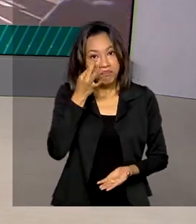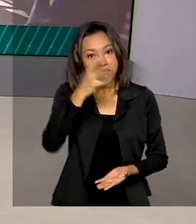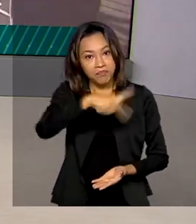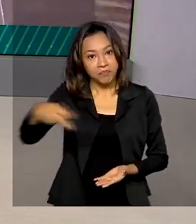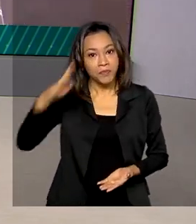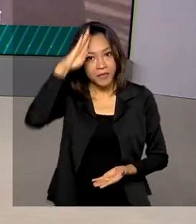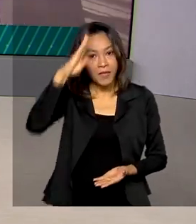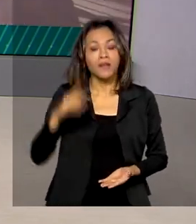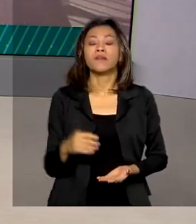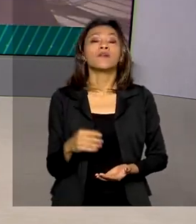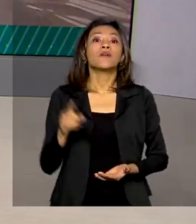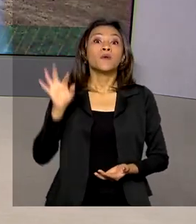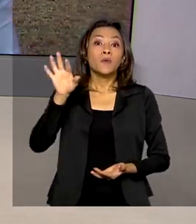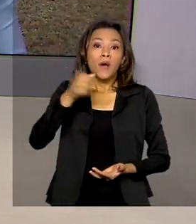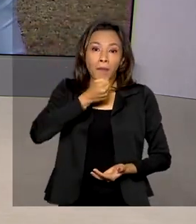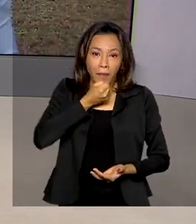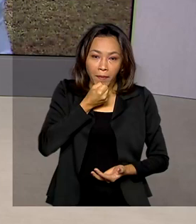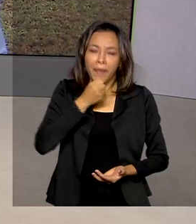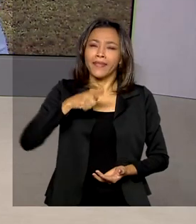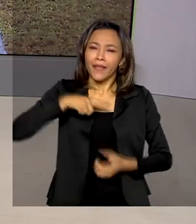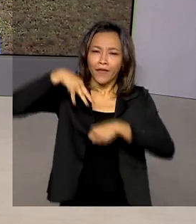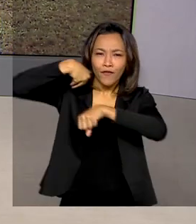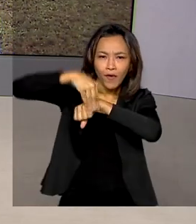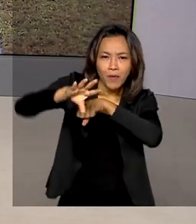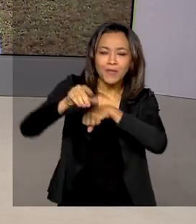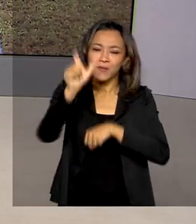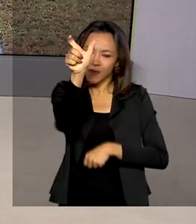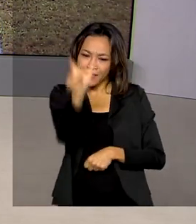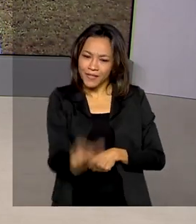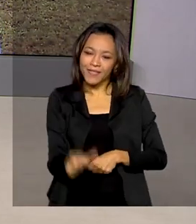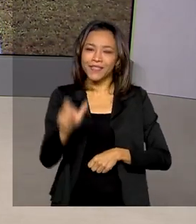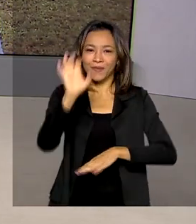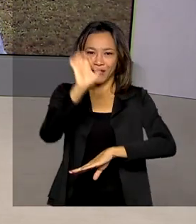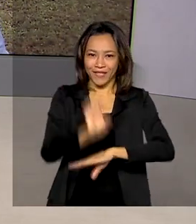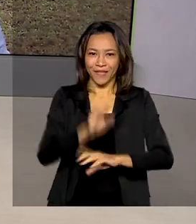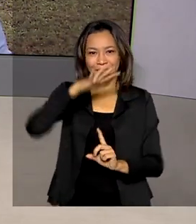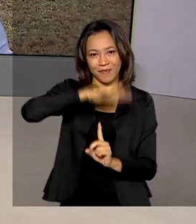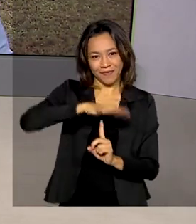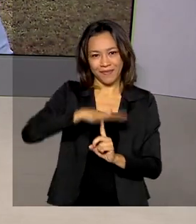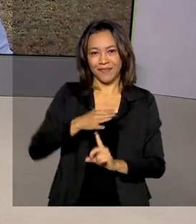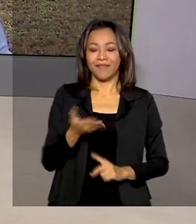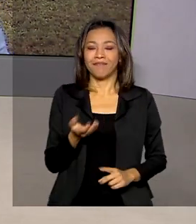O repórter Dimas Sold tem as informações direto do Paraná. Bom dia, Dimas!